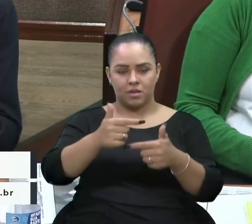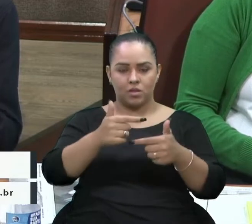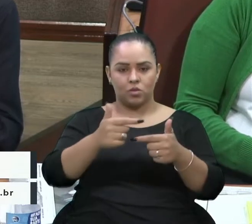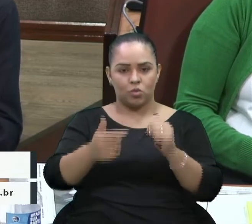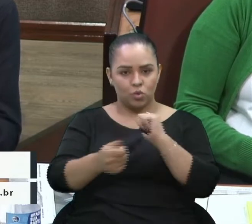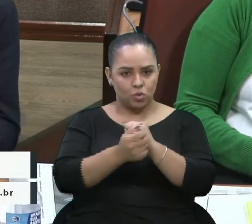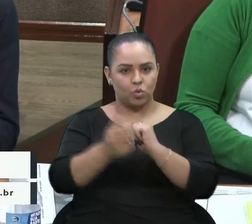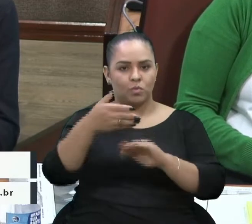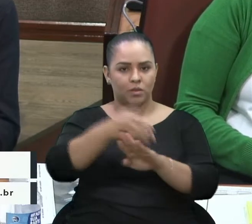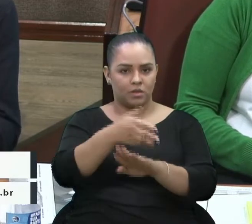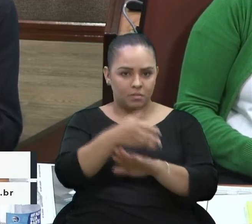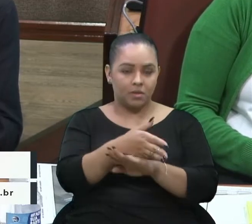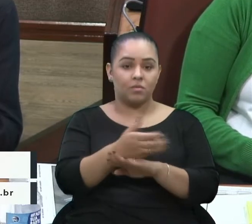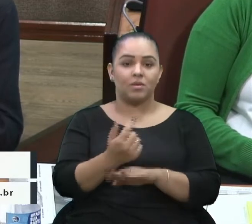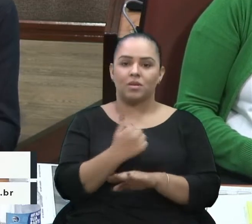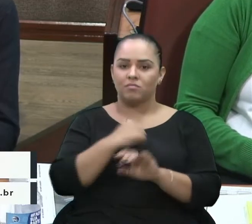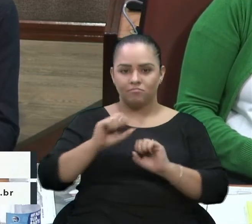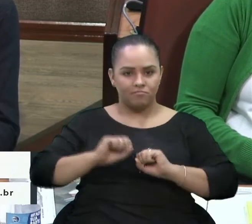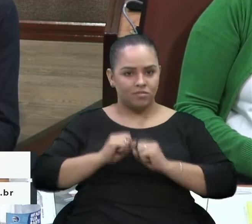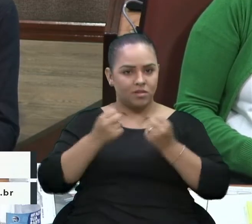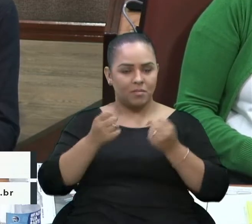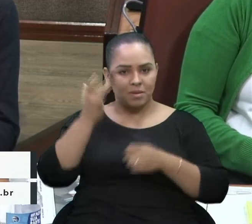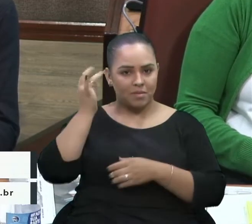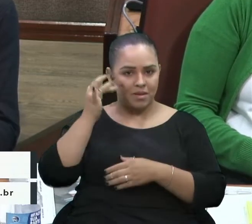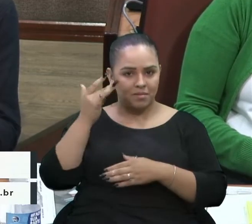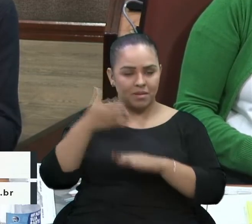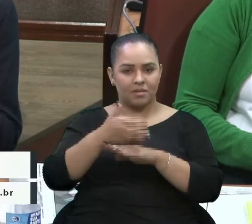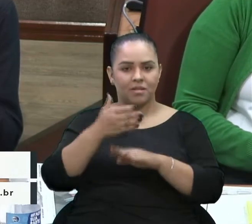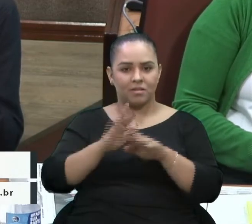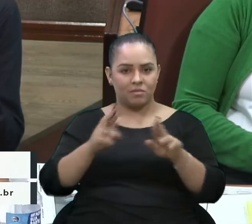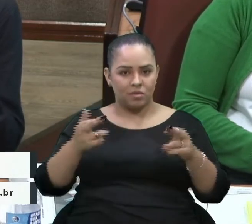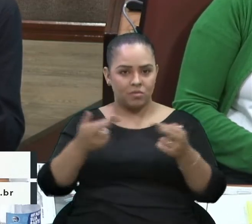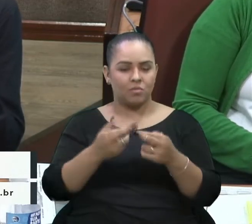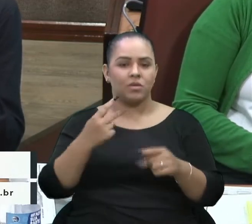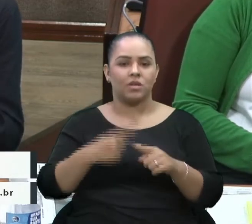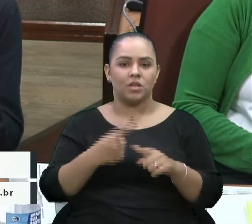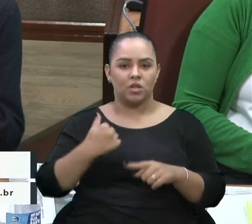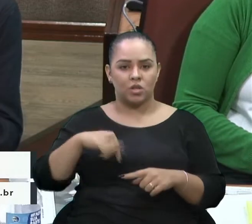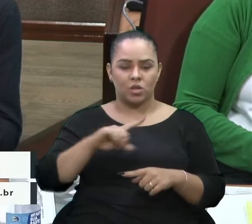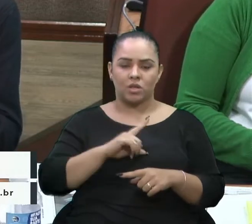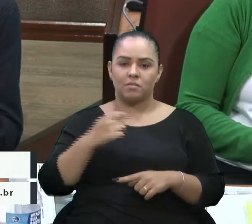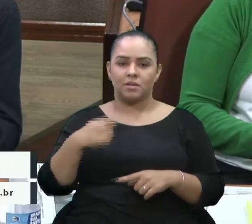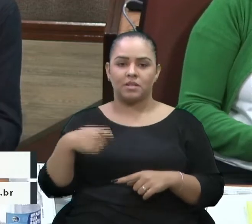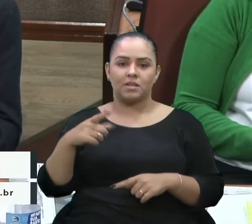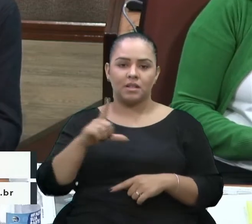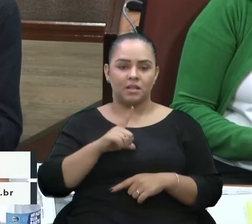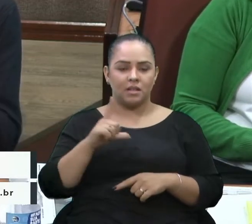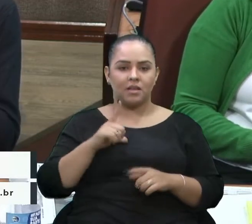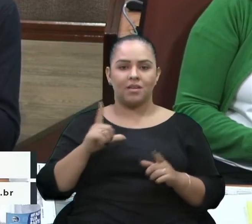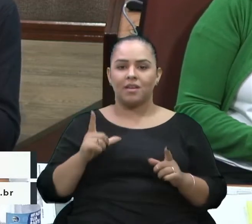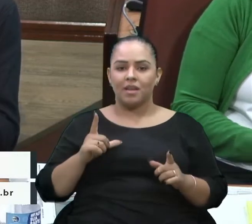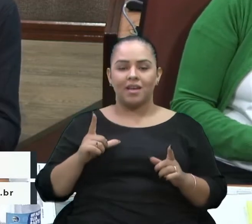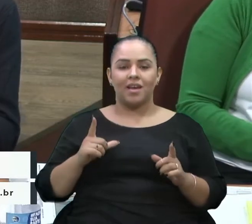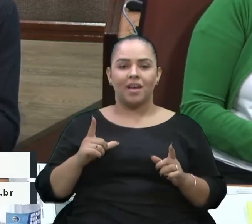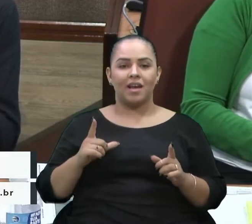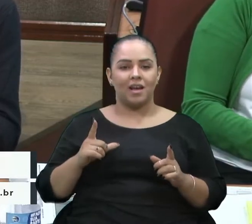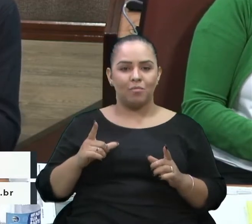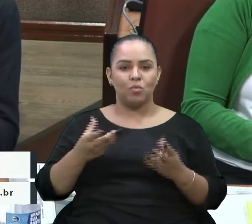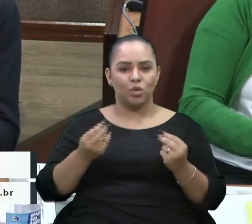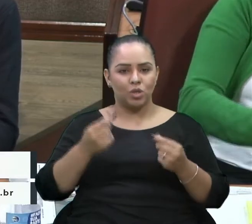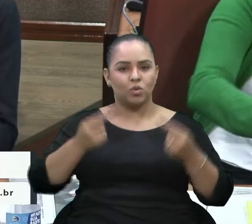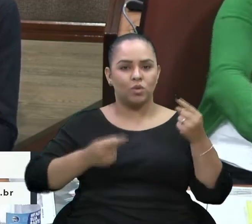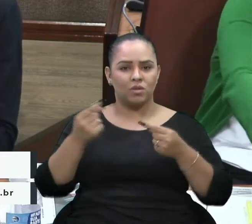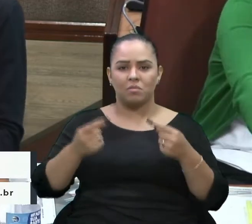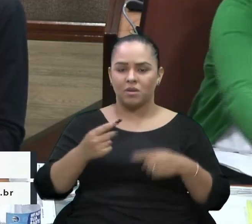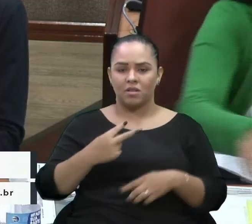fazer todos os esforços, para amanhã estar presente nessa reunião, porque temos que esgotar o máximo as discussões, porque o cidadão não pode